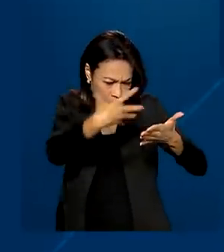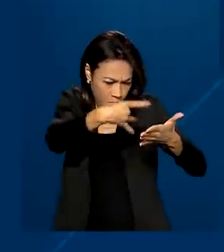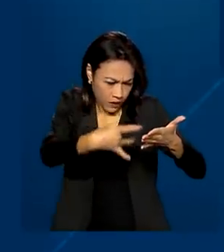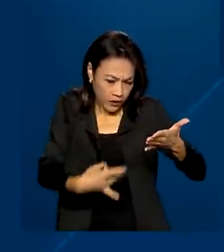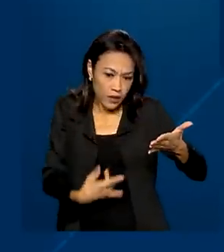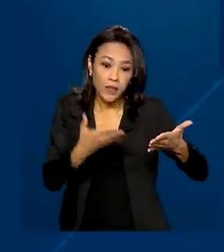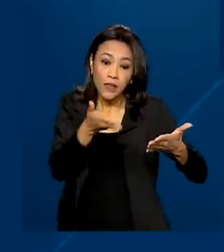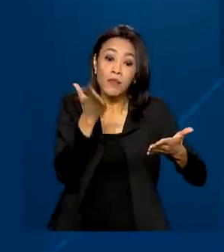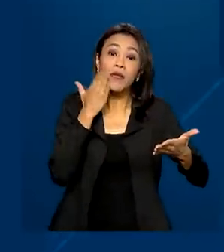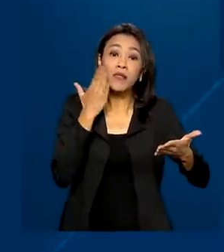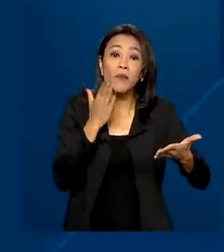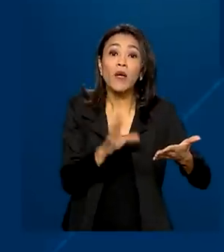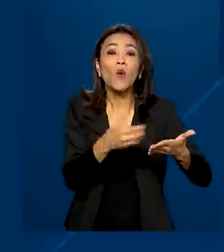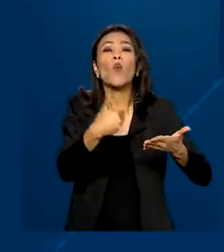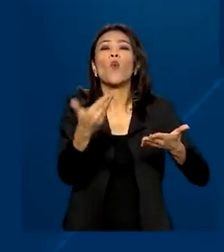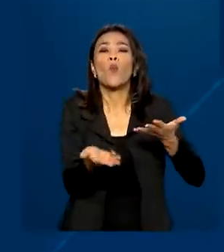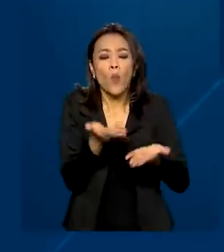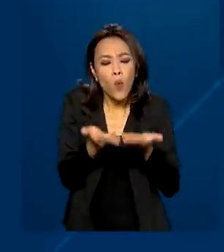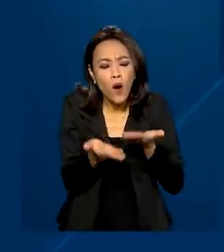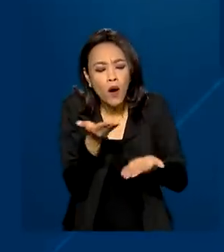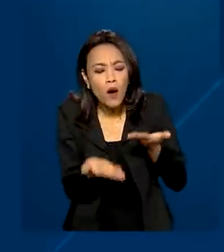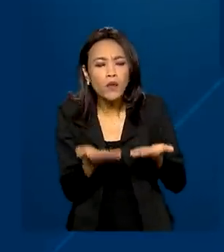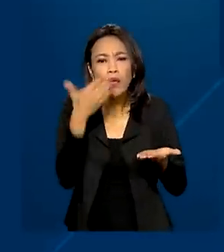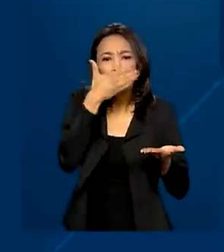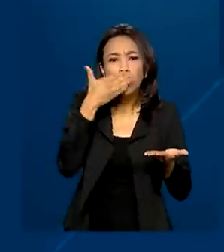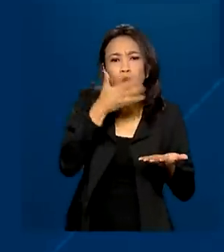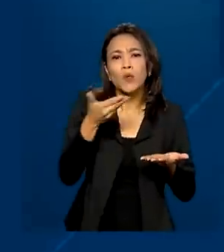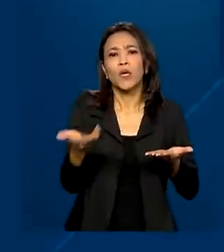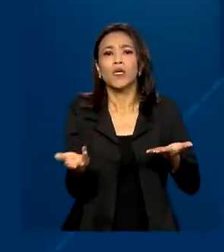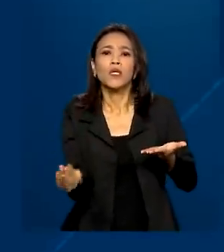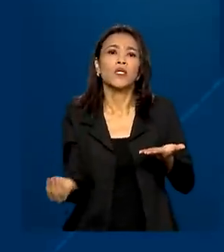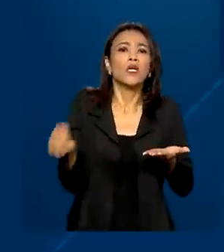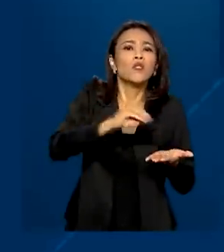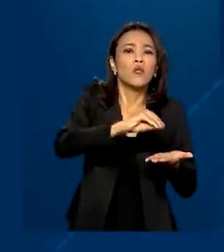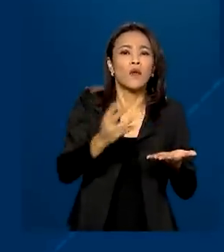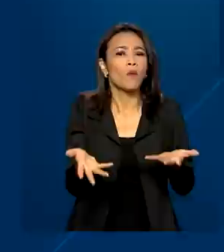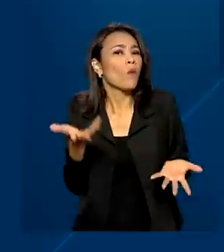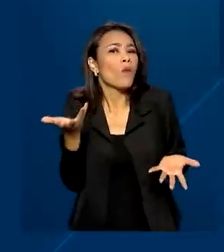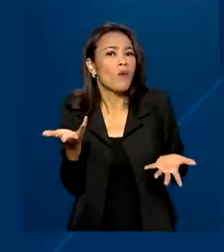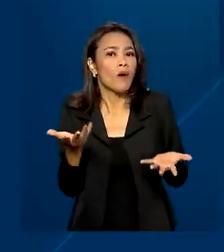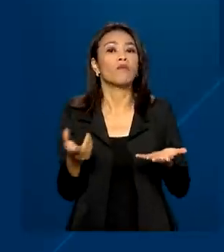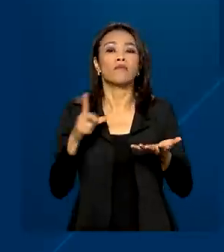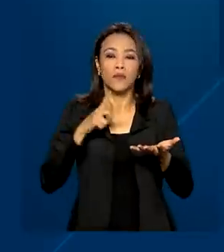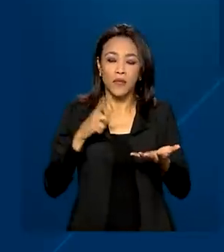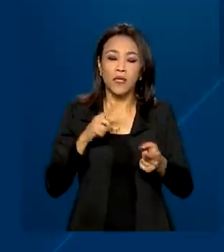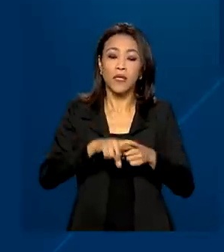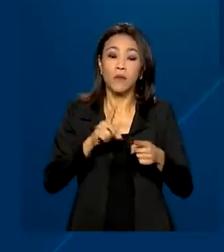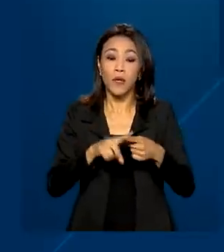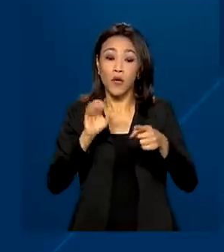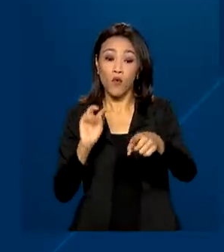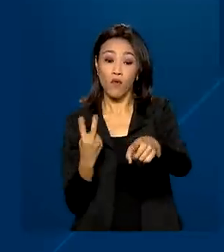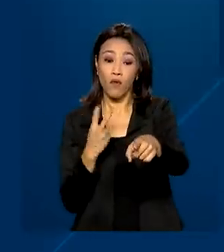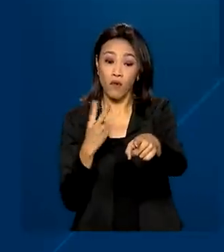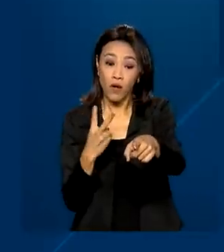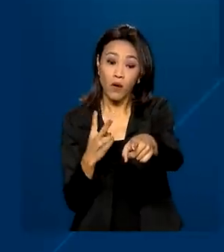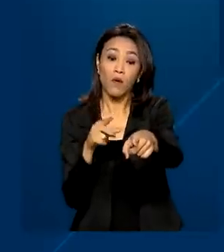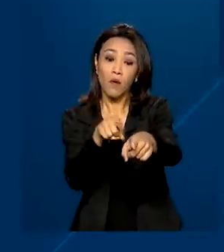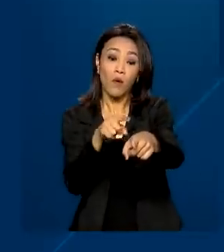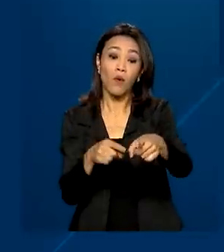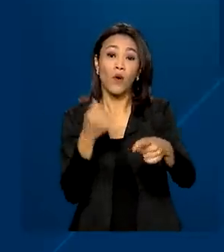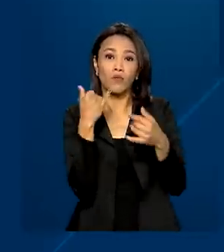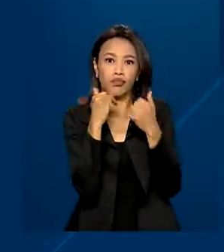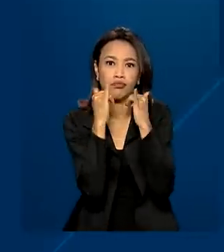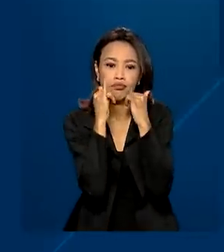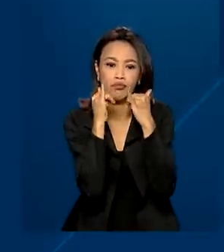declarar a quantidade de açúcares totais e adicionados, o valor energético de nutrientes por 100 gramas ou